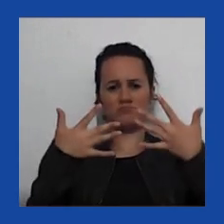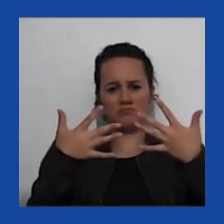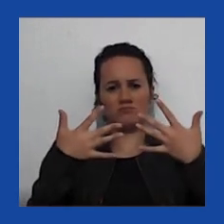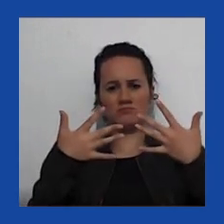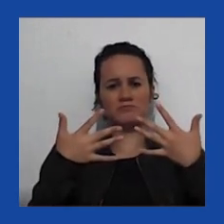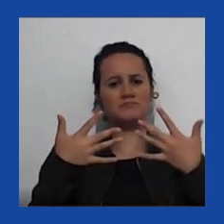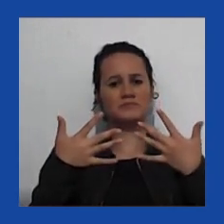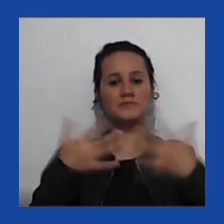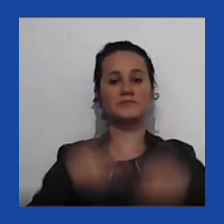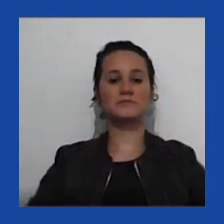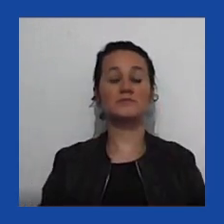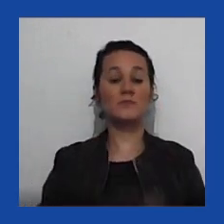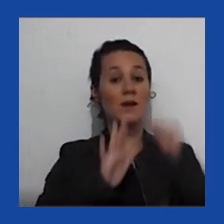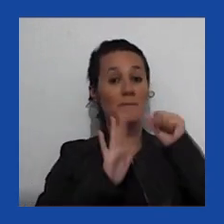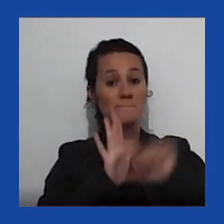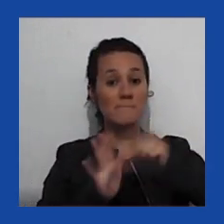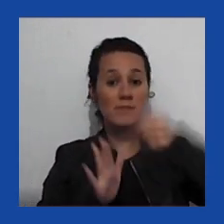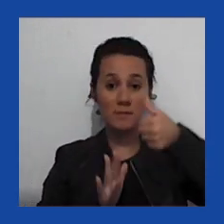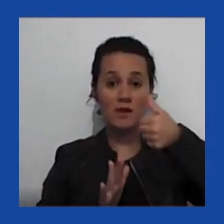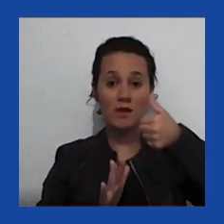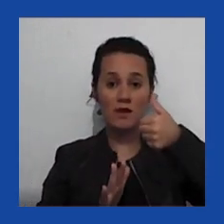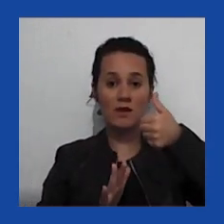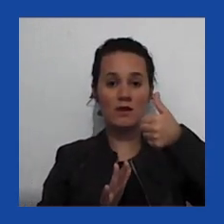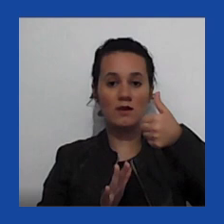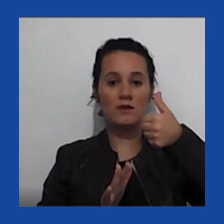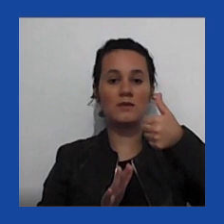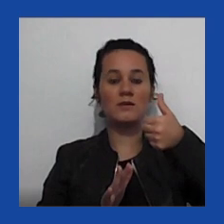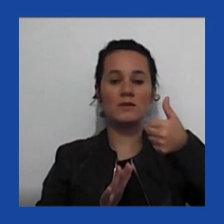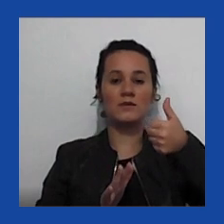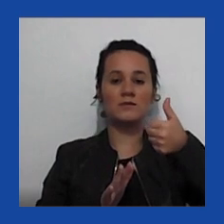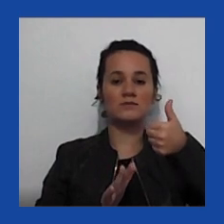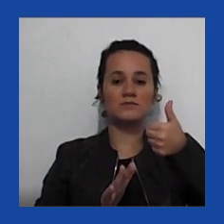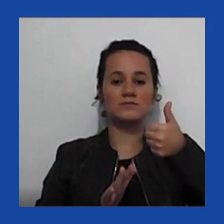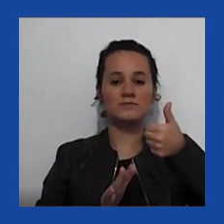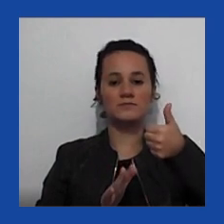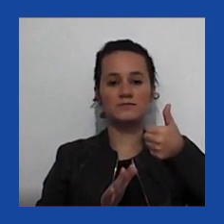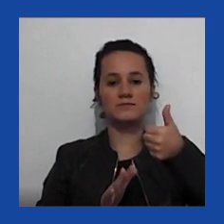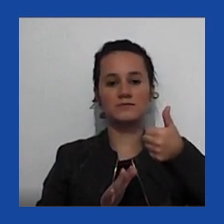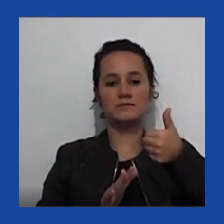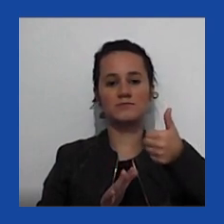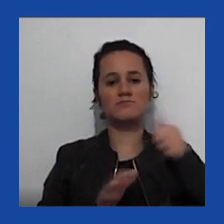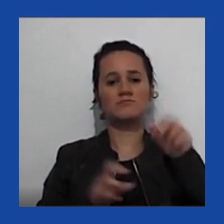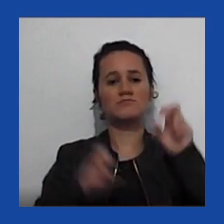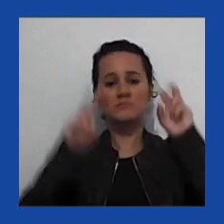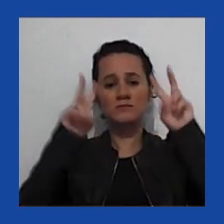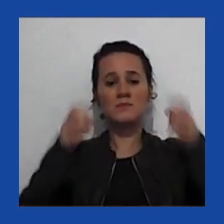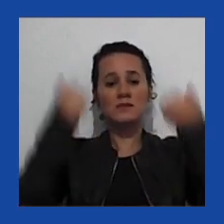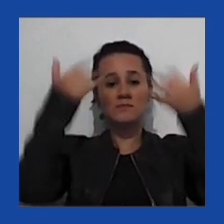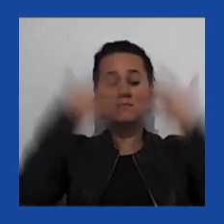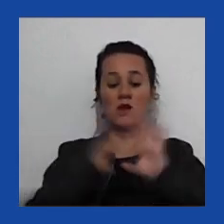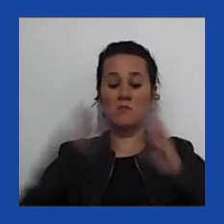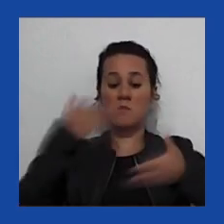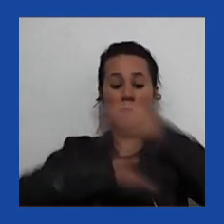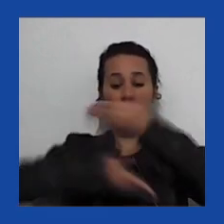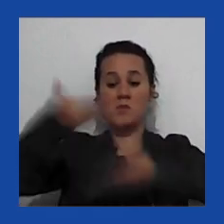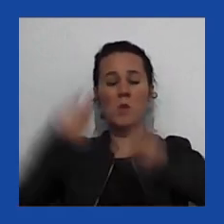Primeiro, sobre a condição de democracia no mundo.